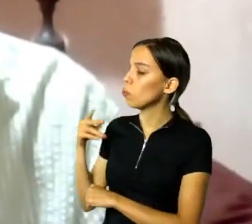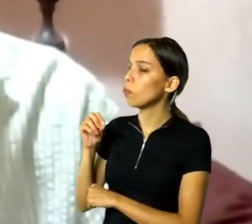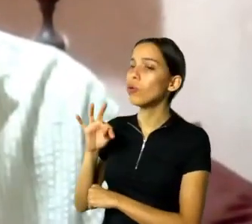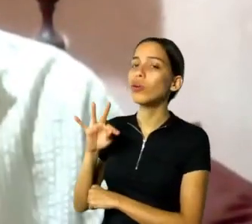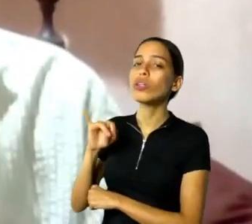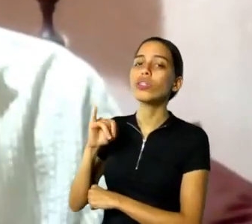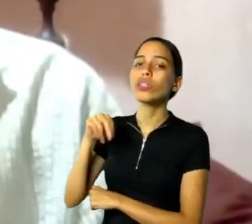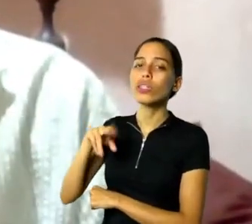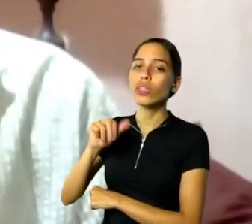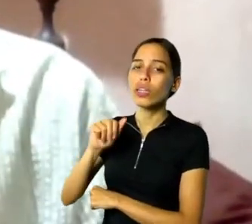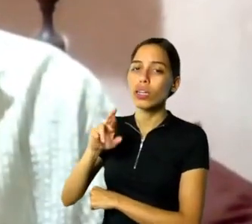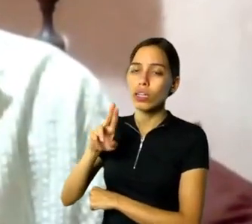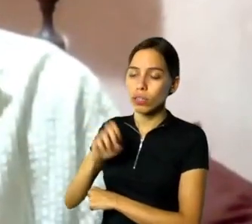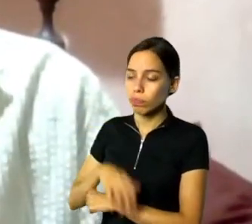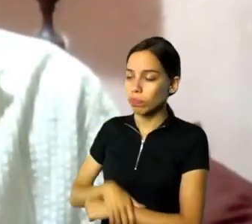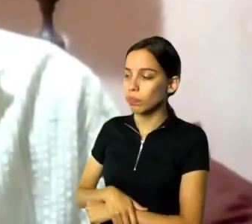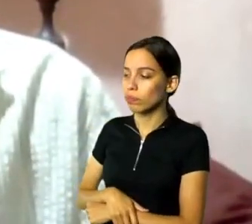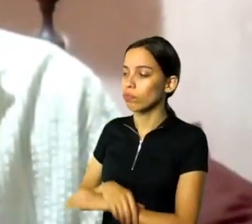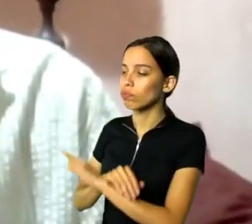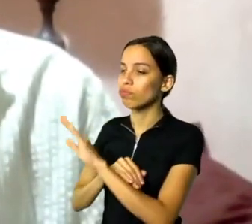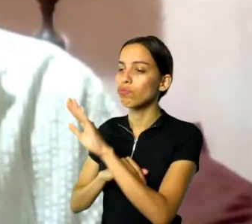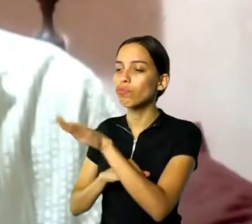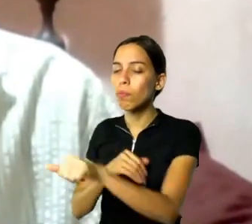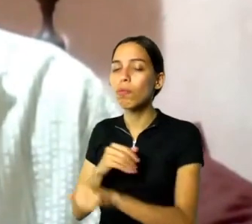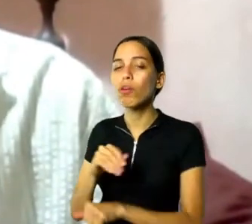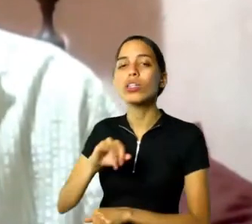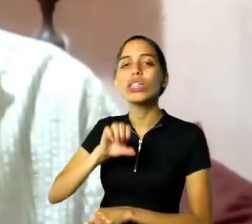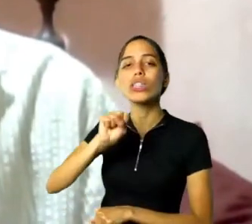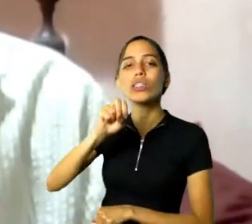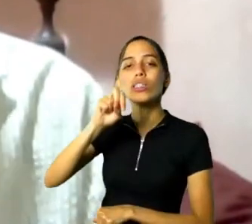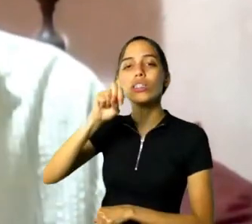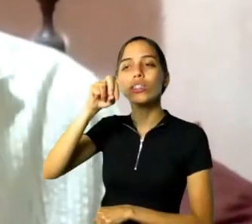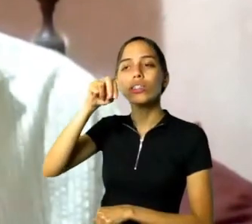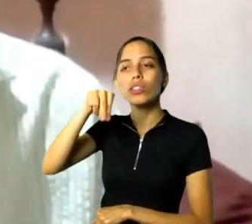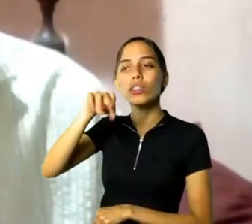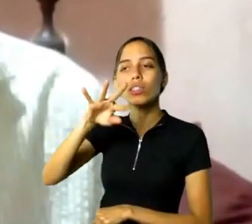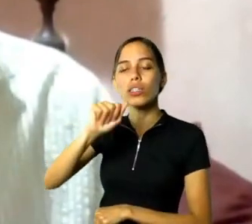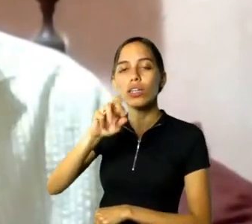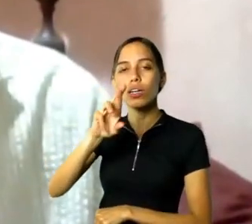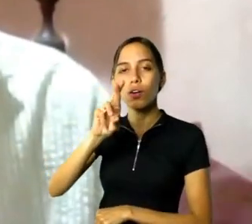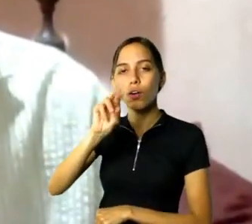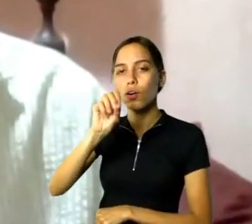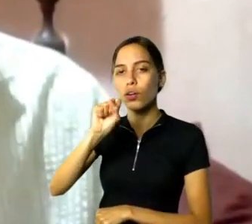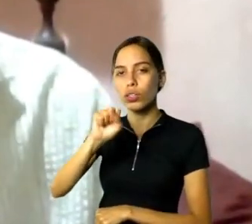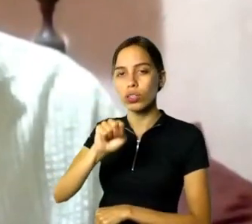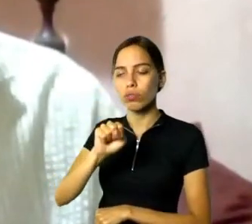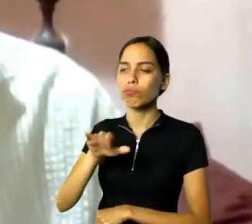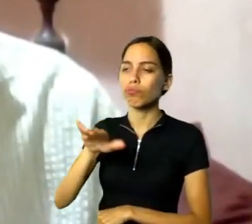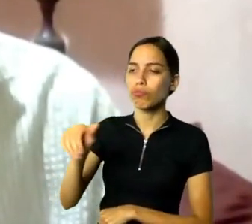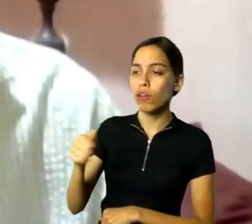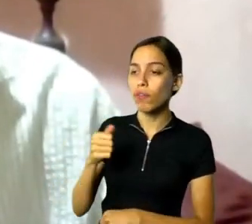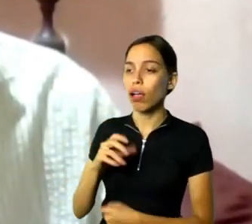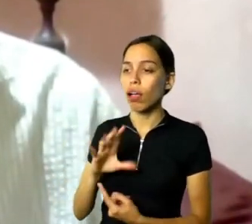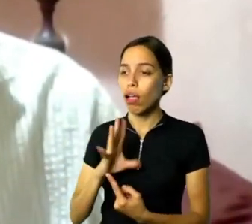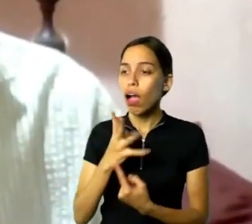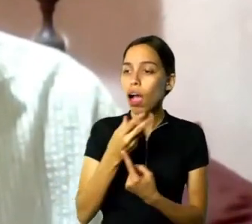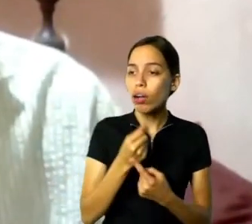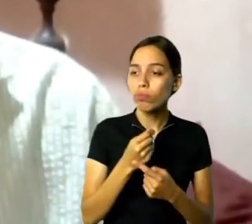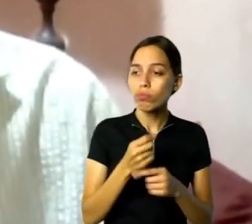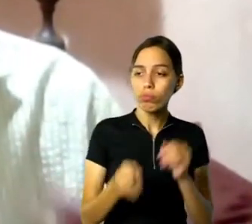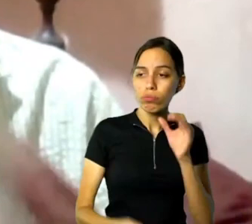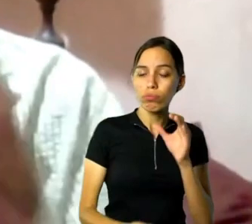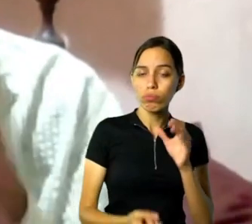quis, chamou o Santa Rosa, o Santa Rosa não quis, que assim como o Portinari estava muito bem estabelecido no Rio,